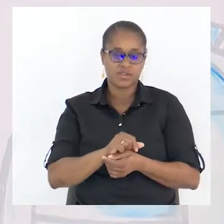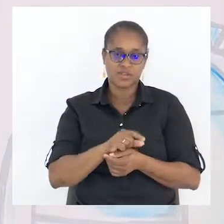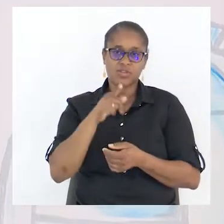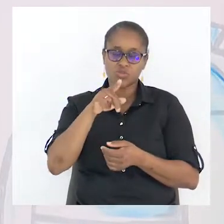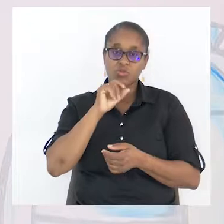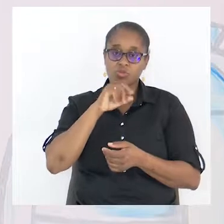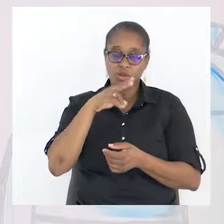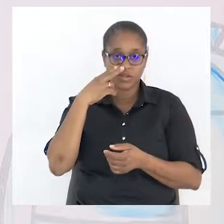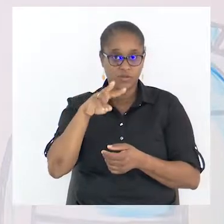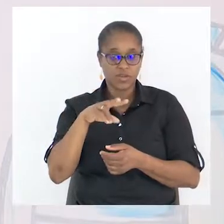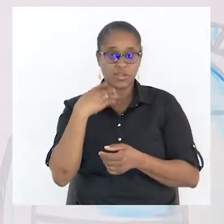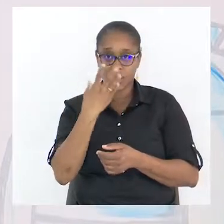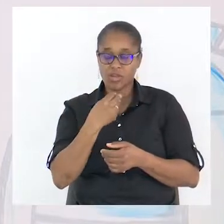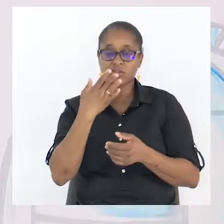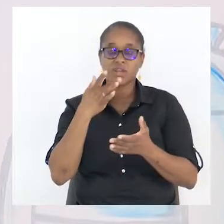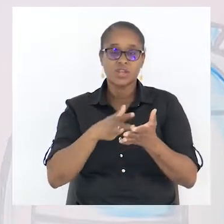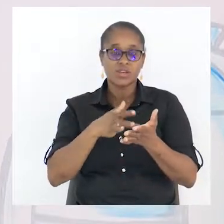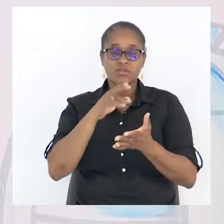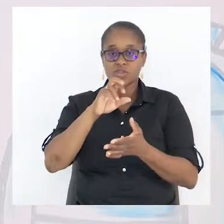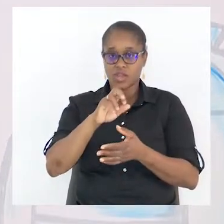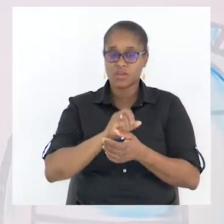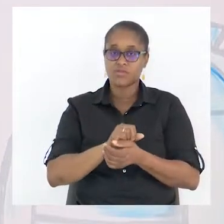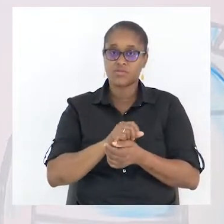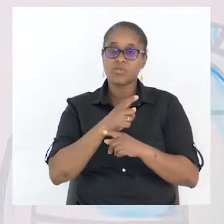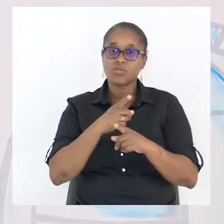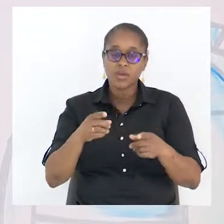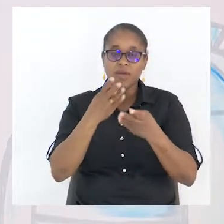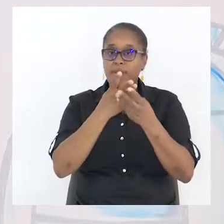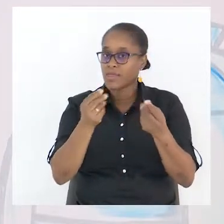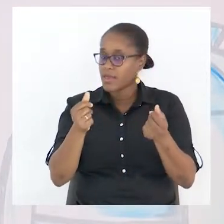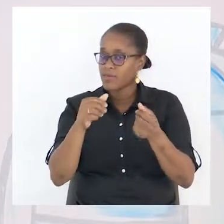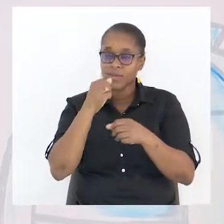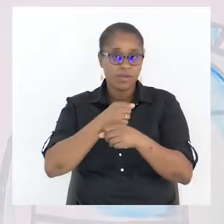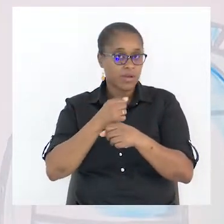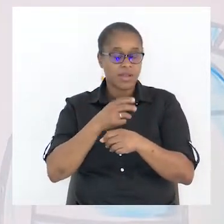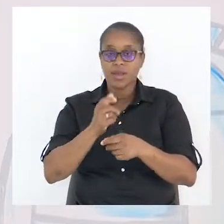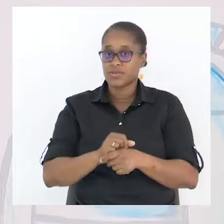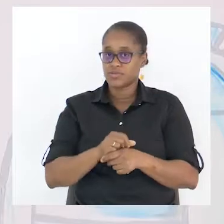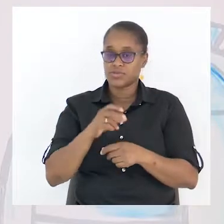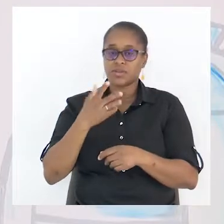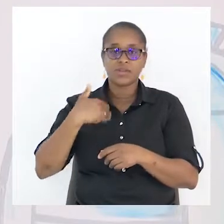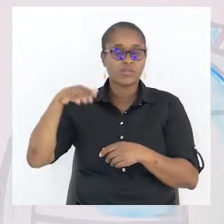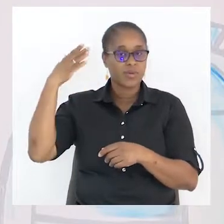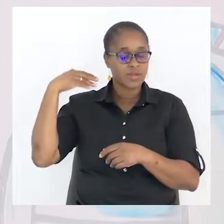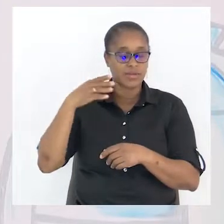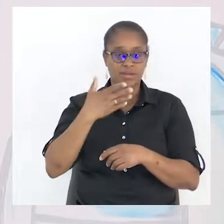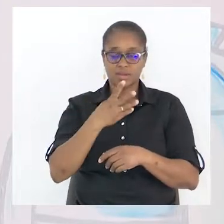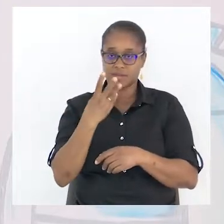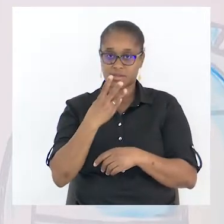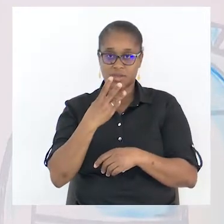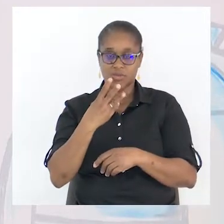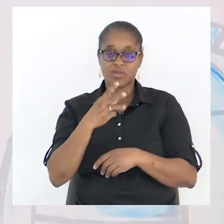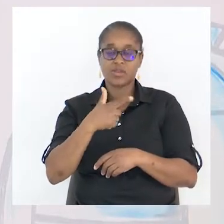assistir a estas aulas com o teu manual do oitavo ano, porque são conteúdos que não foram trabalhados lá no terceiro trimestre.